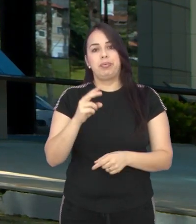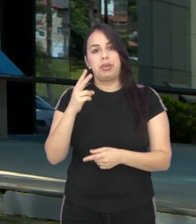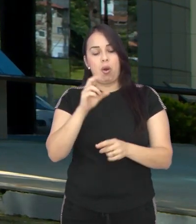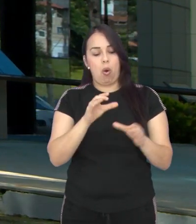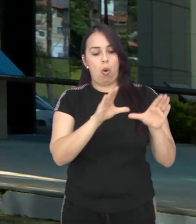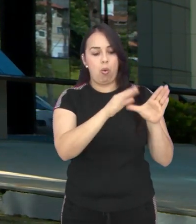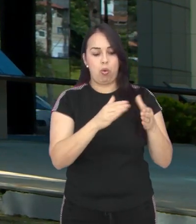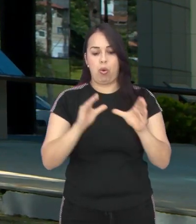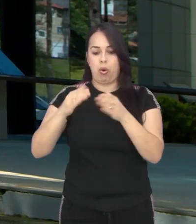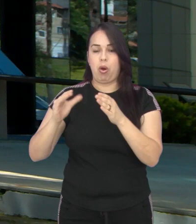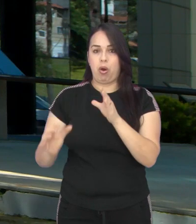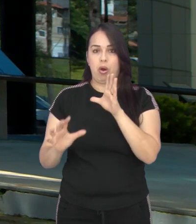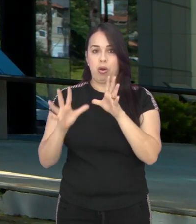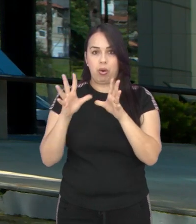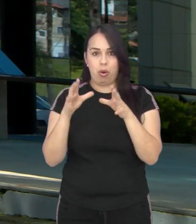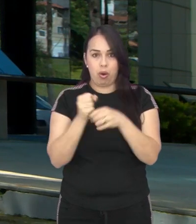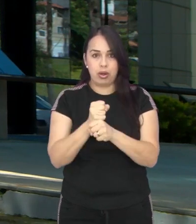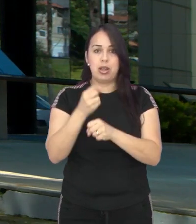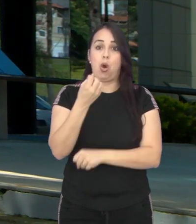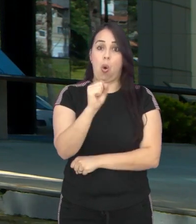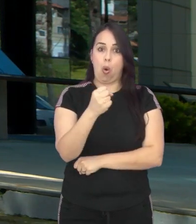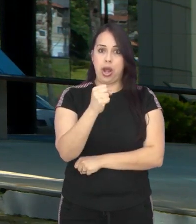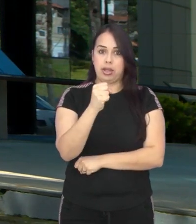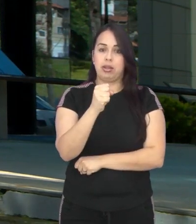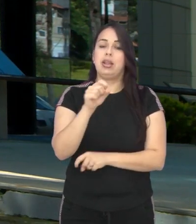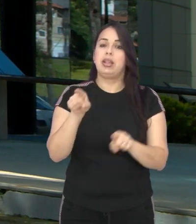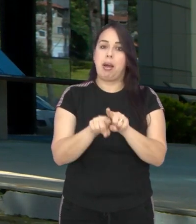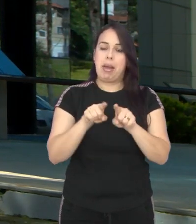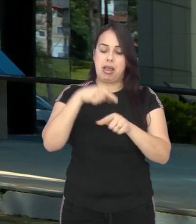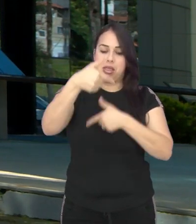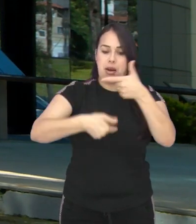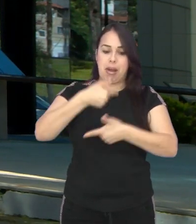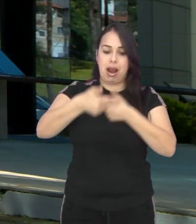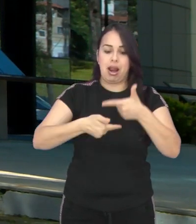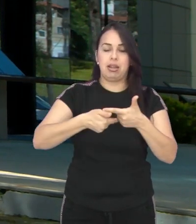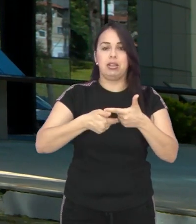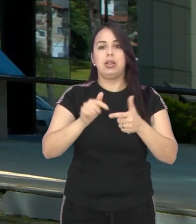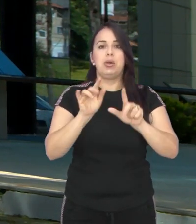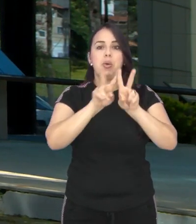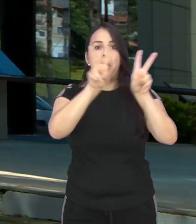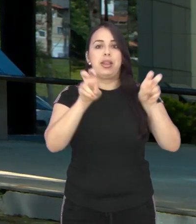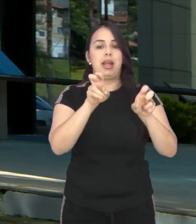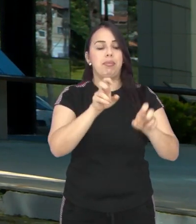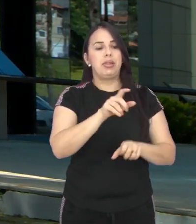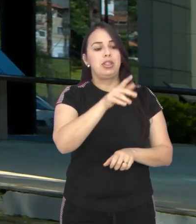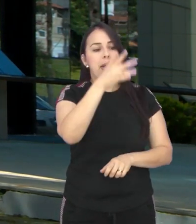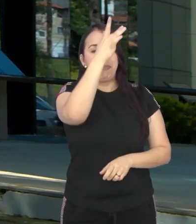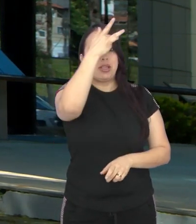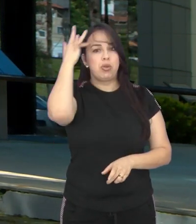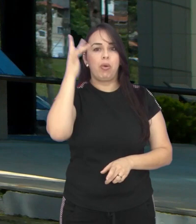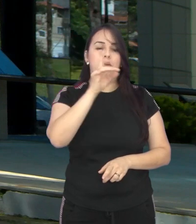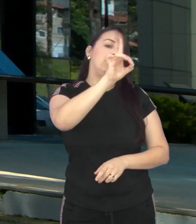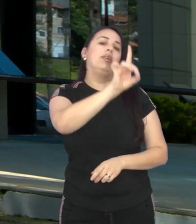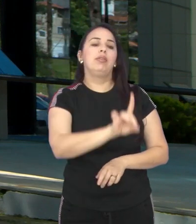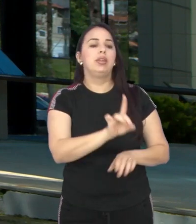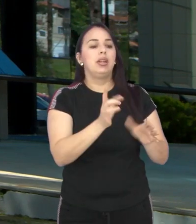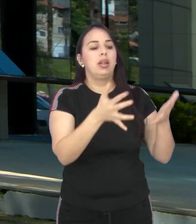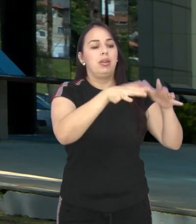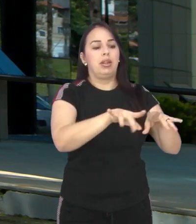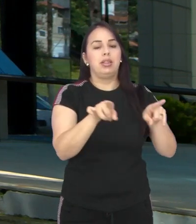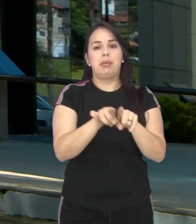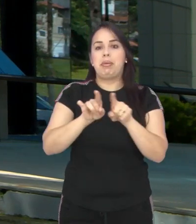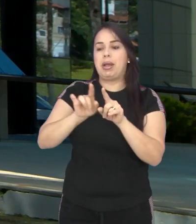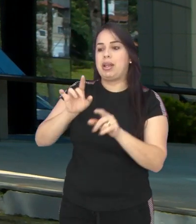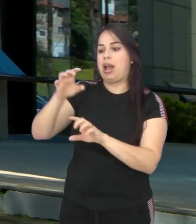fizeram parte da atividade legislativa de 2022, com trabalhos que vão desde a inclusão de pessoas com deficiência até para o